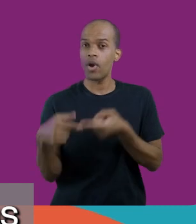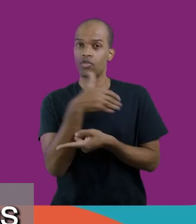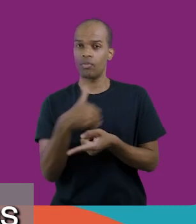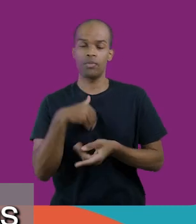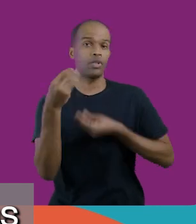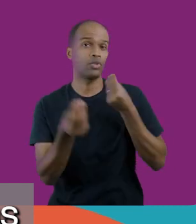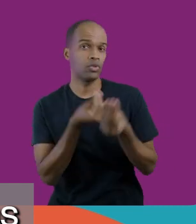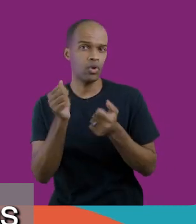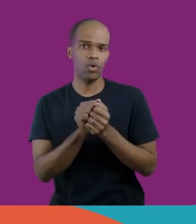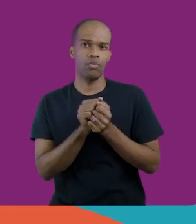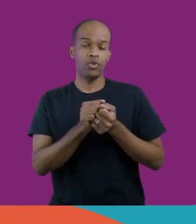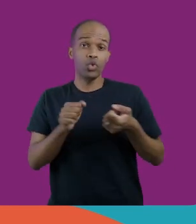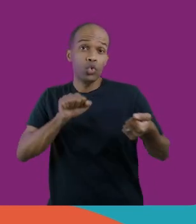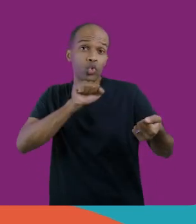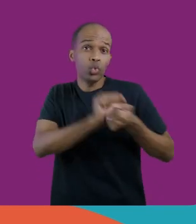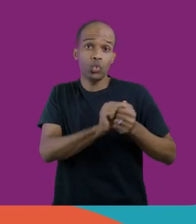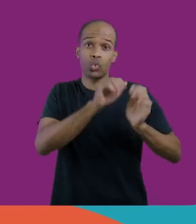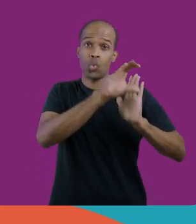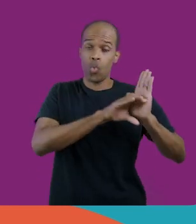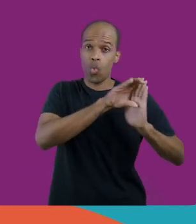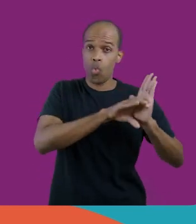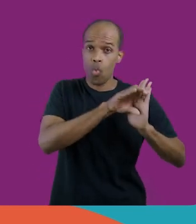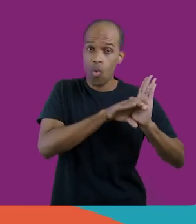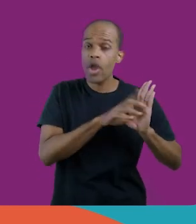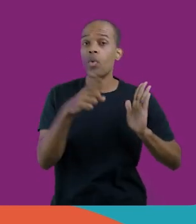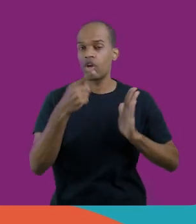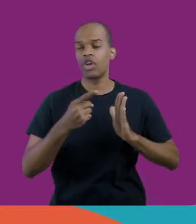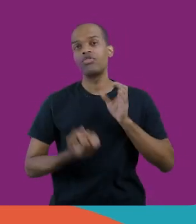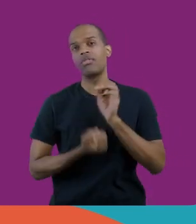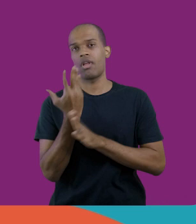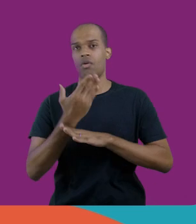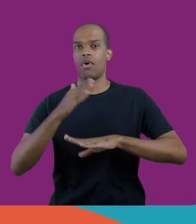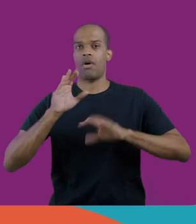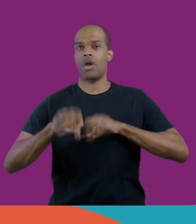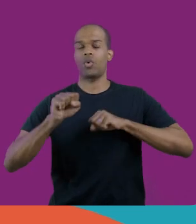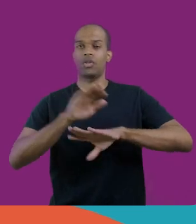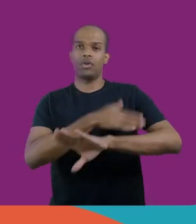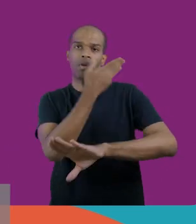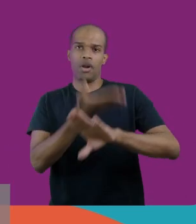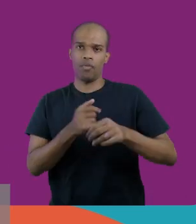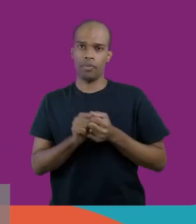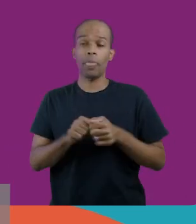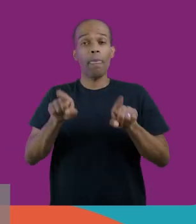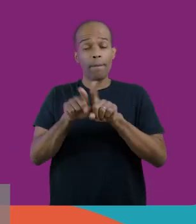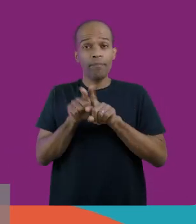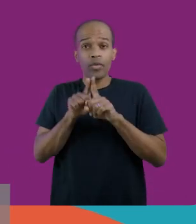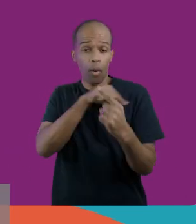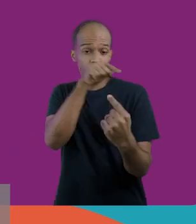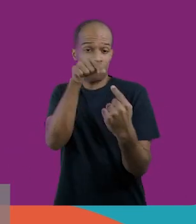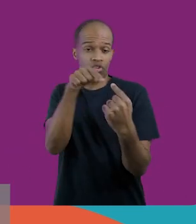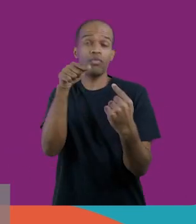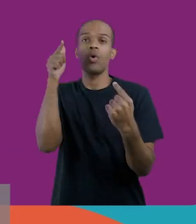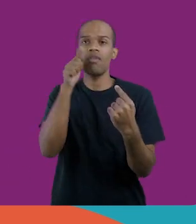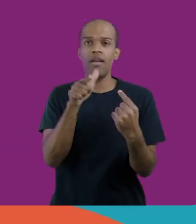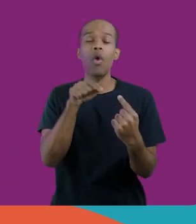essas políticas públicas interligadas com o currículo, a gente faz uma educação integral e a gente consegue